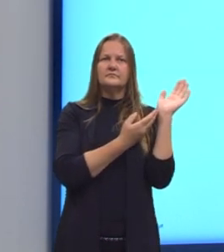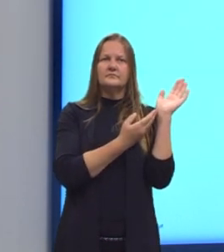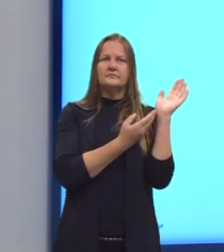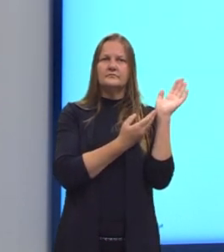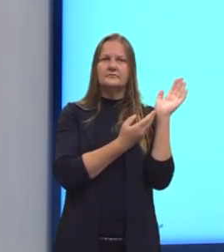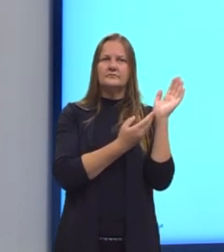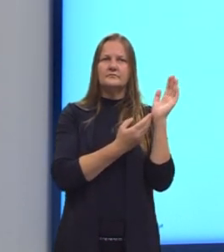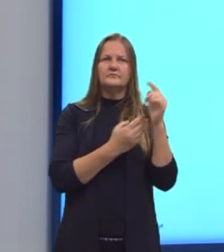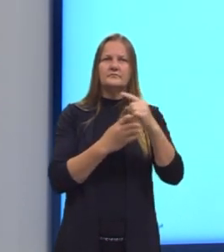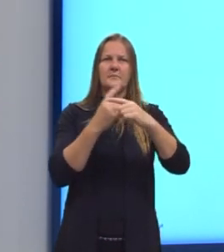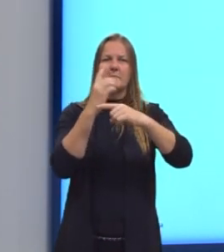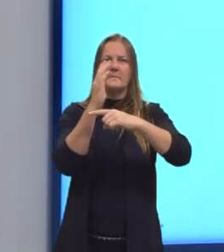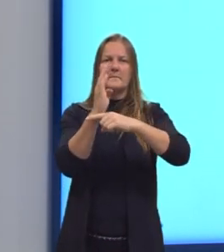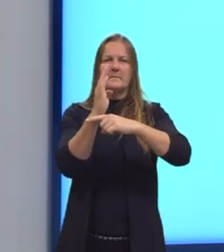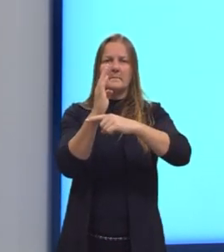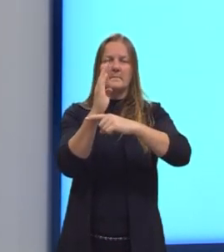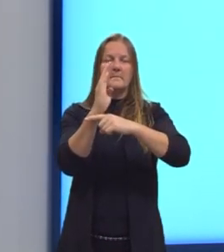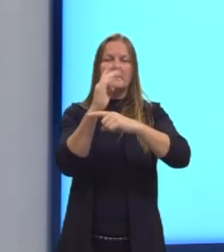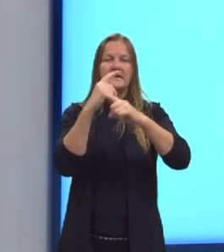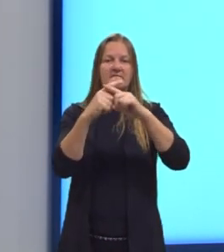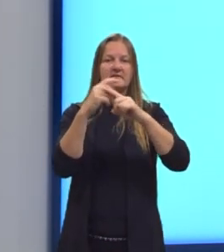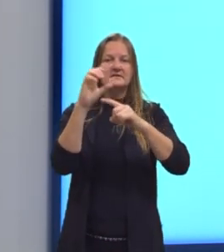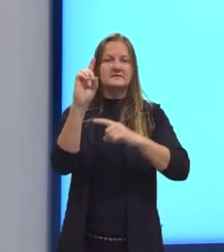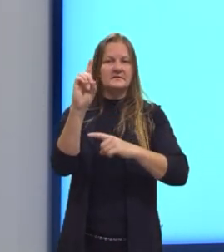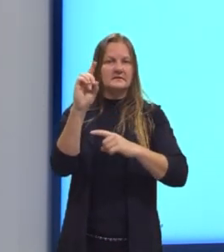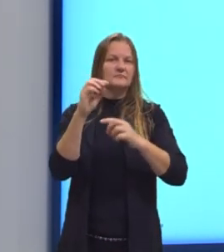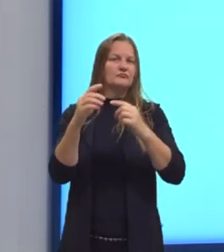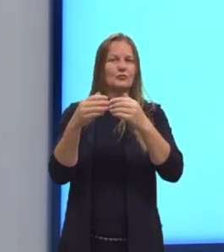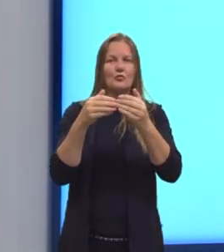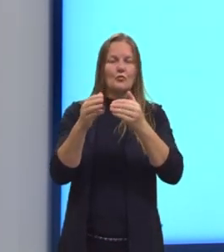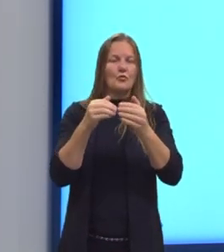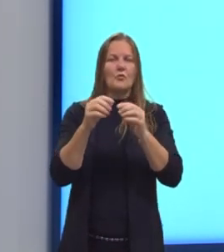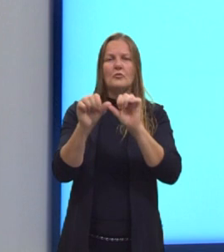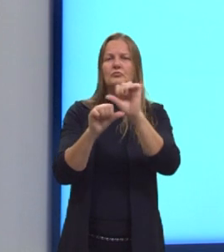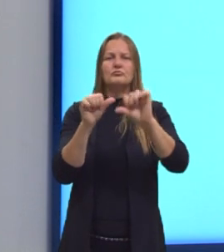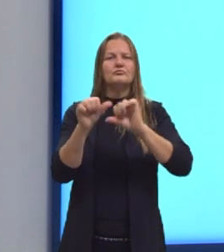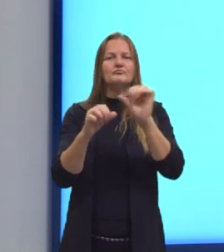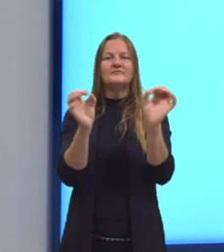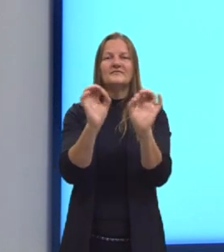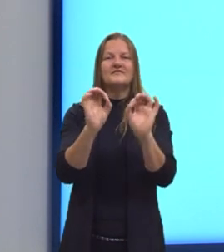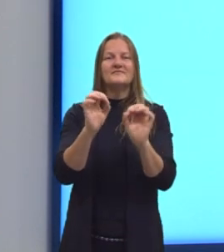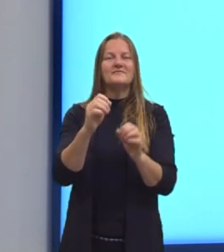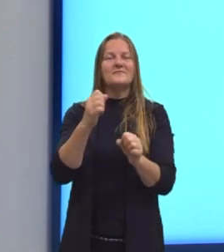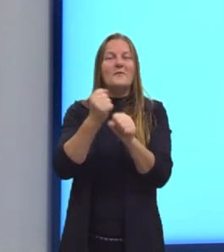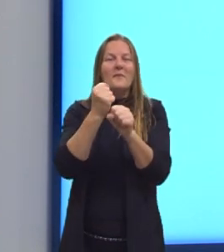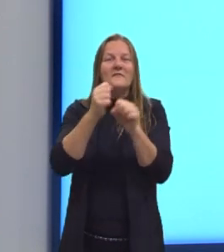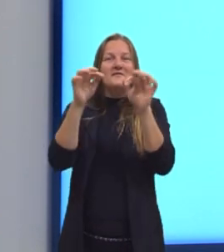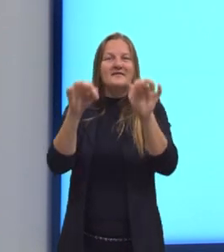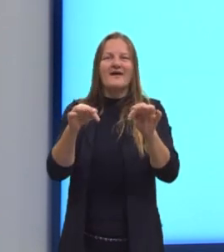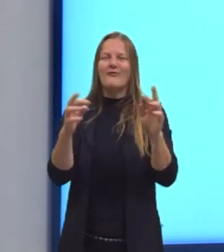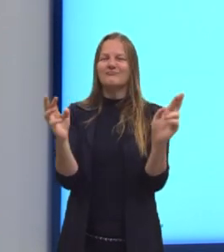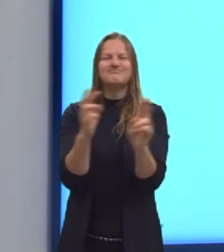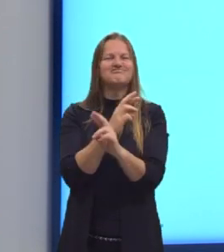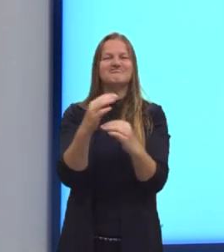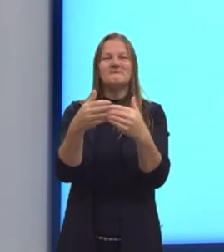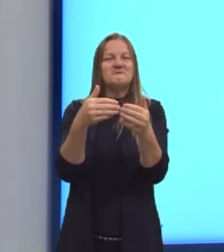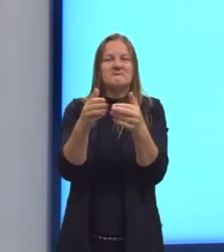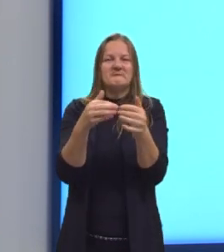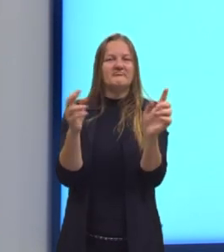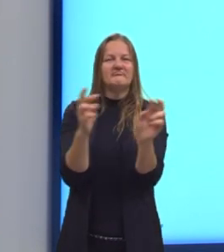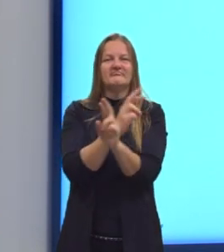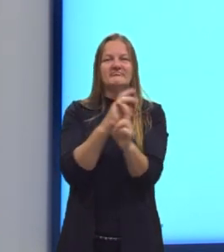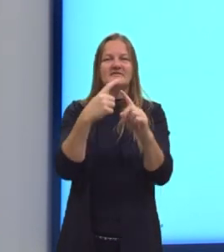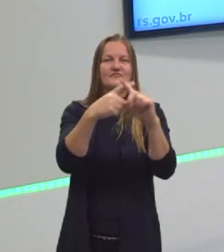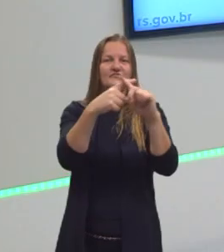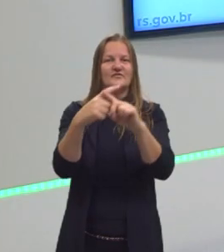B vezes C, ou C vezes B, né? A ordem dos fatores não altera o produto. Então, em uma multiplicação, se nós